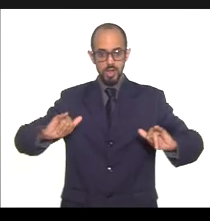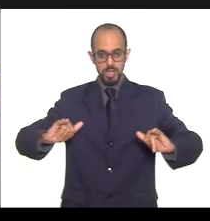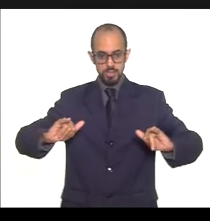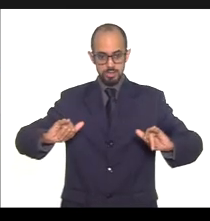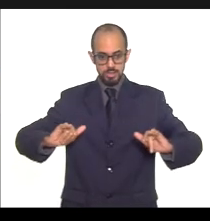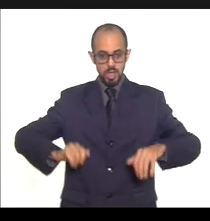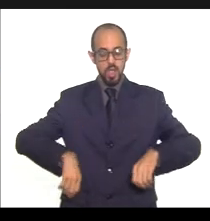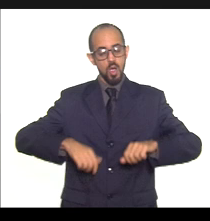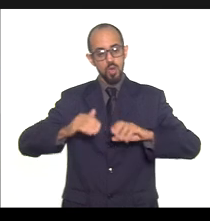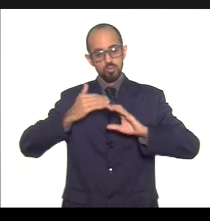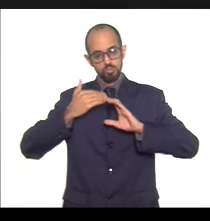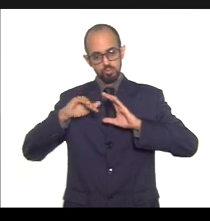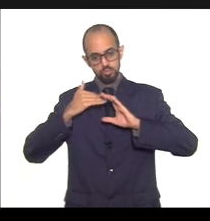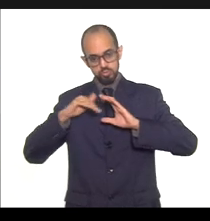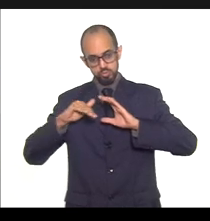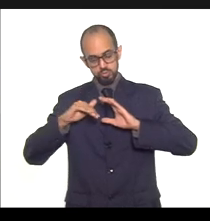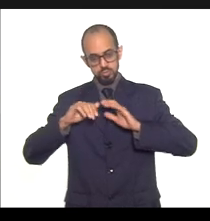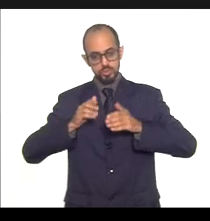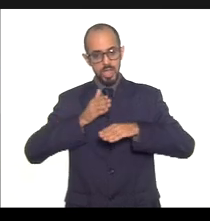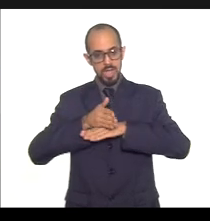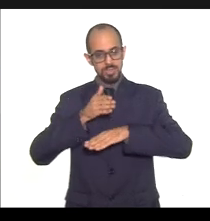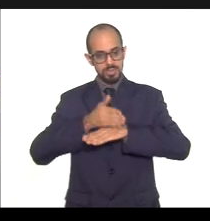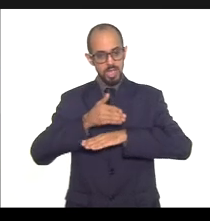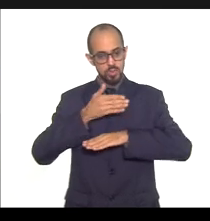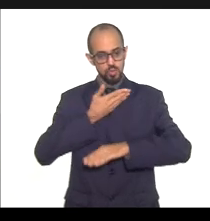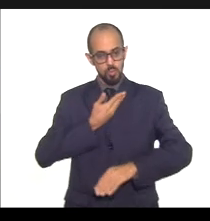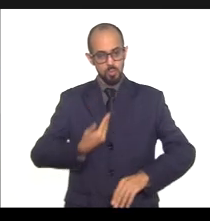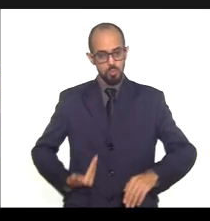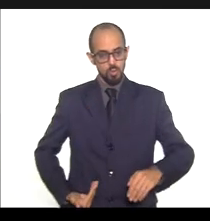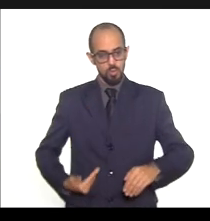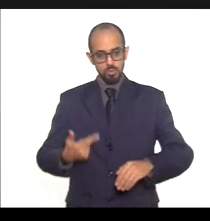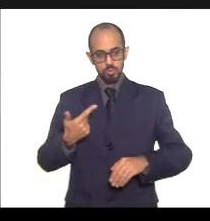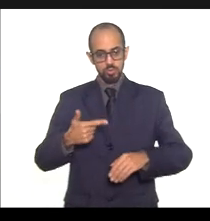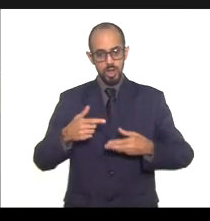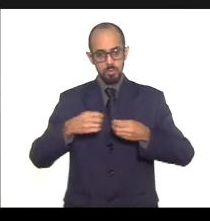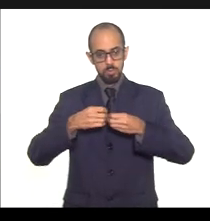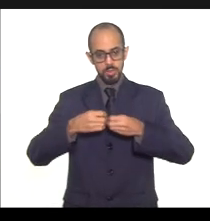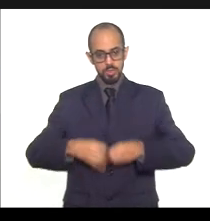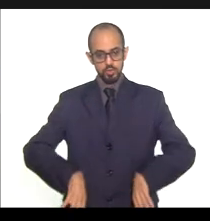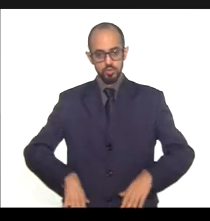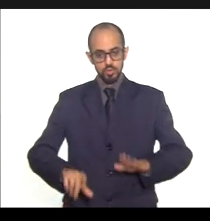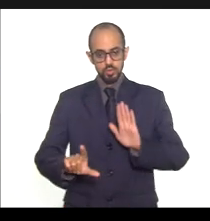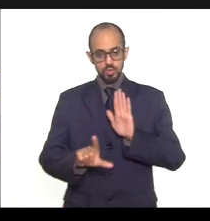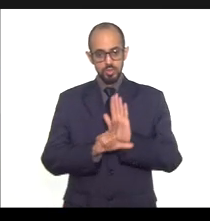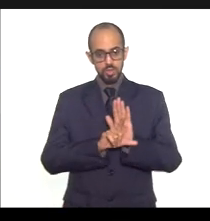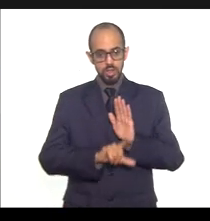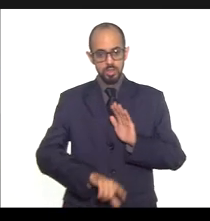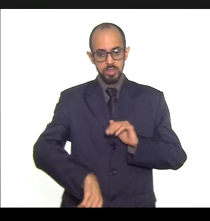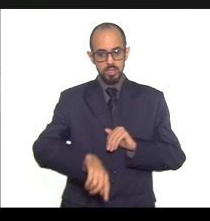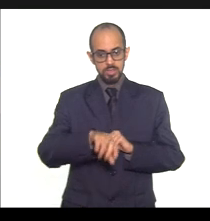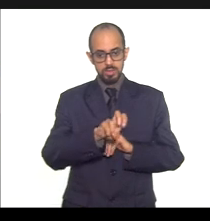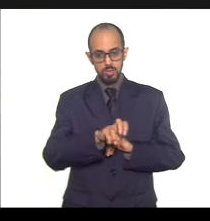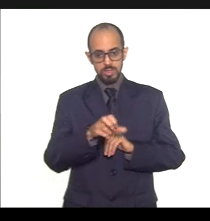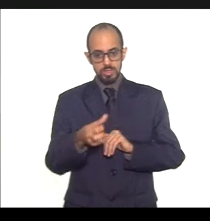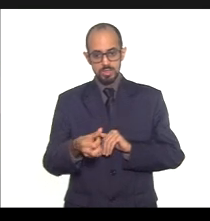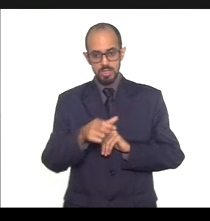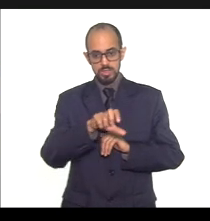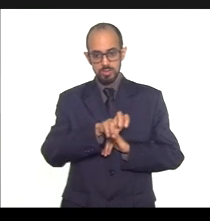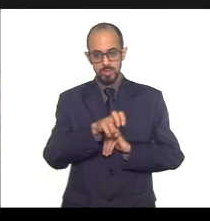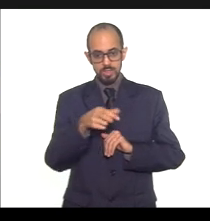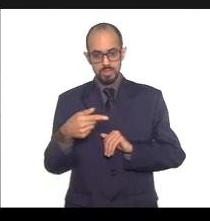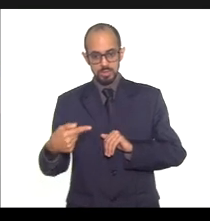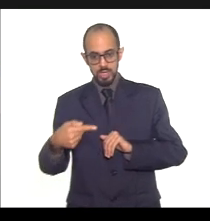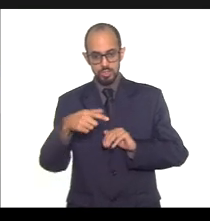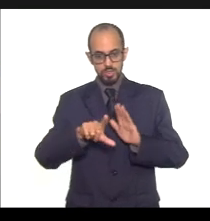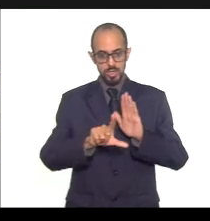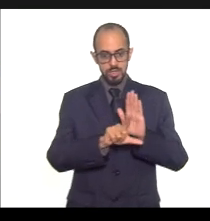em meios eletrônicos de acesso público, sem prejuízo disposto nos artigos 56 e 57 da Lei Complementar